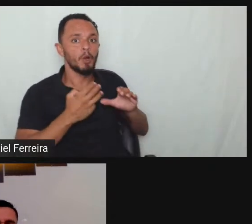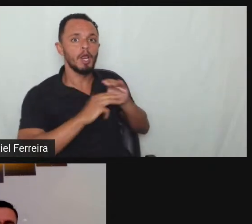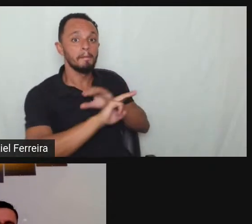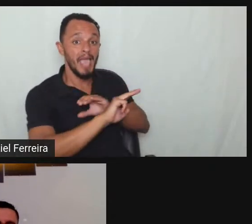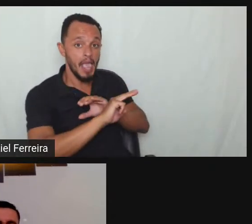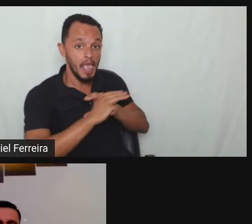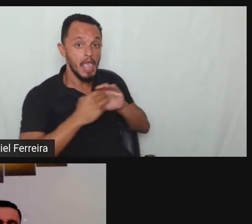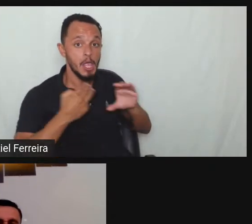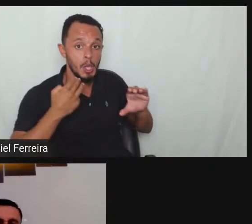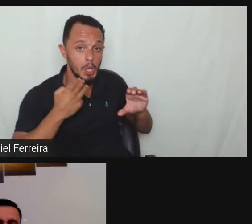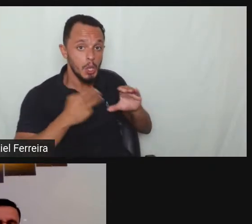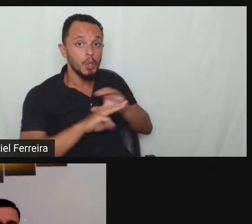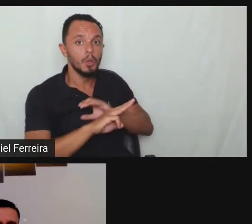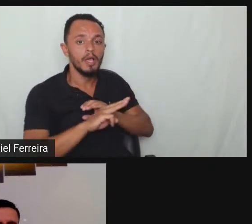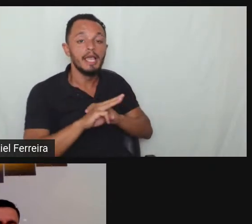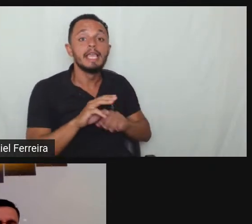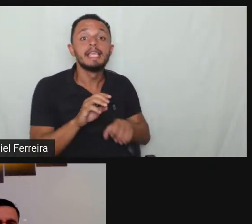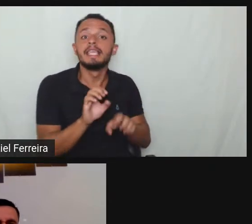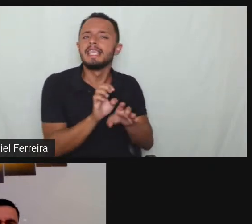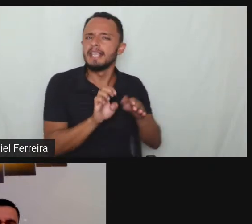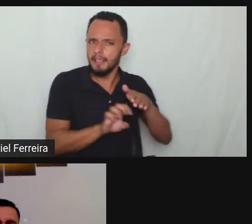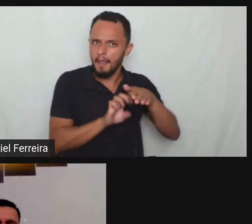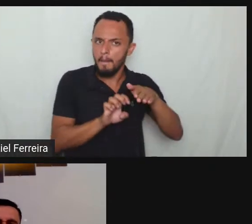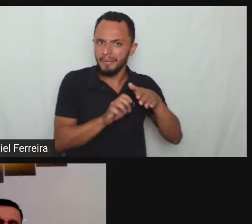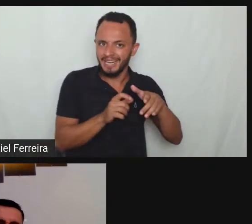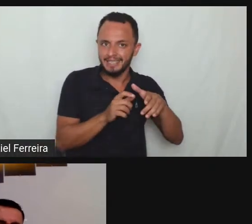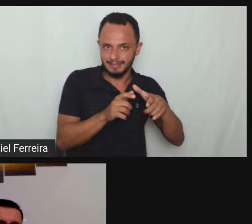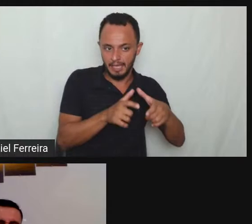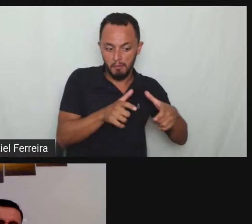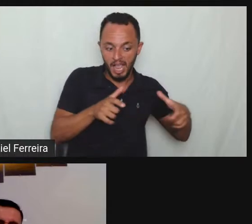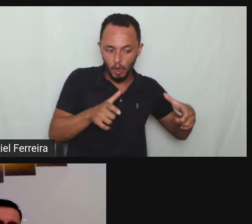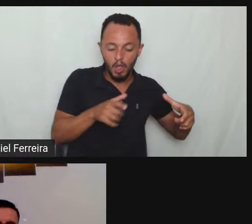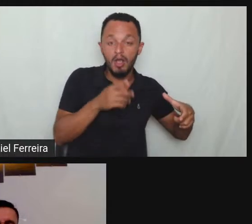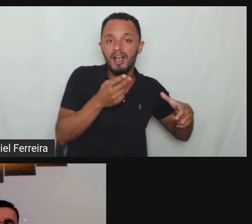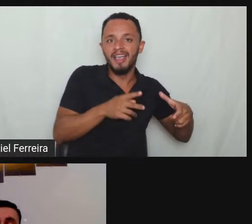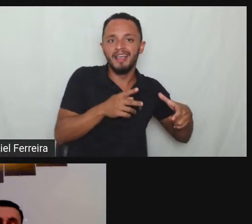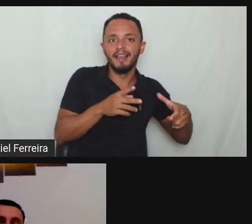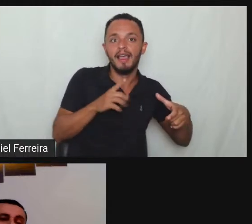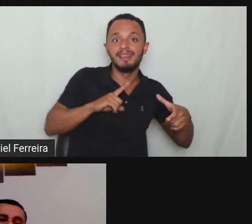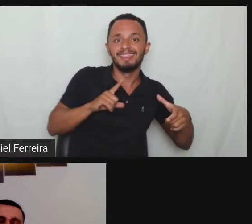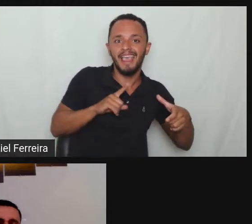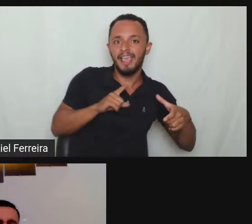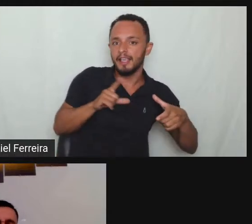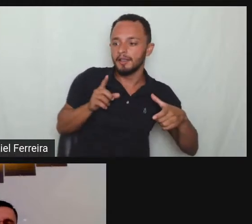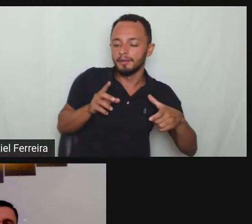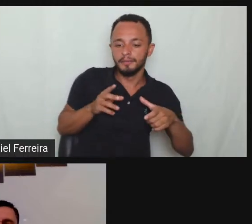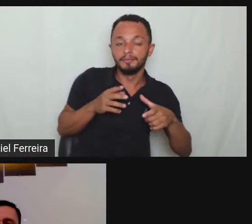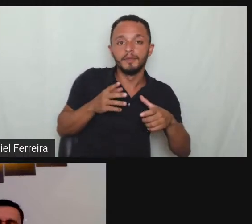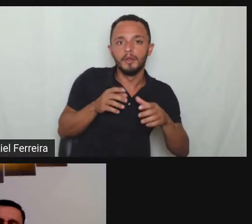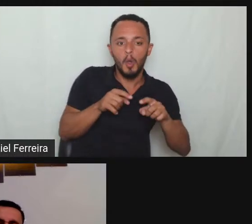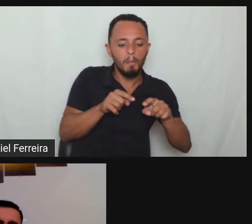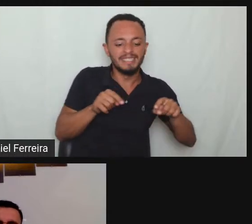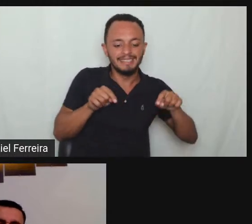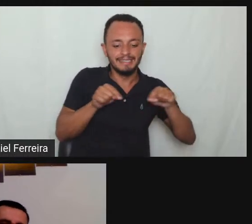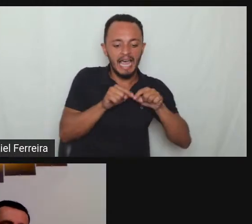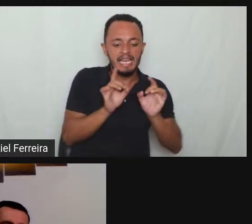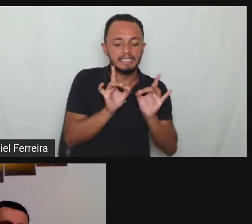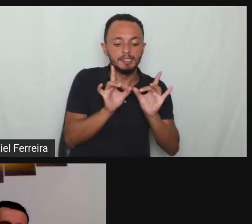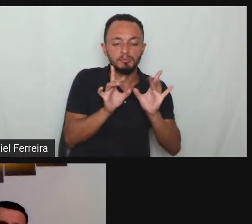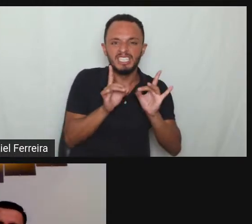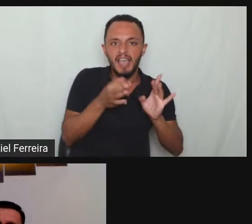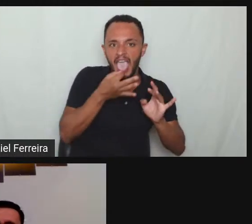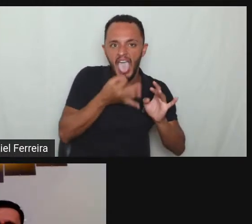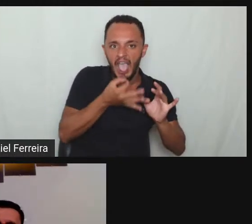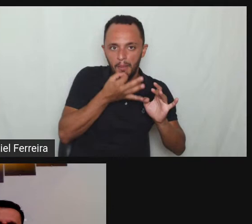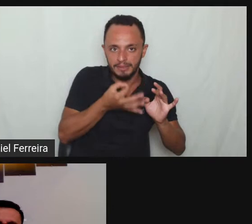ouvidoria o ideal é que você documente toda essa situação porque se se esgotarem essas